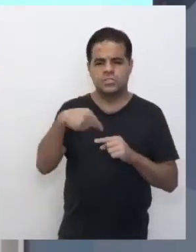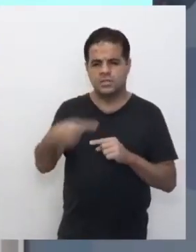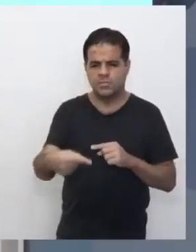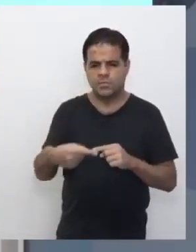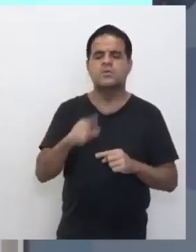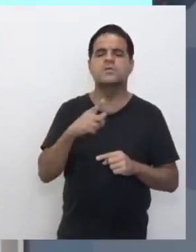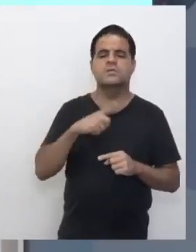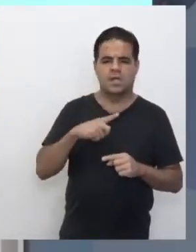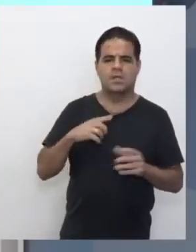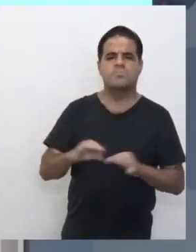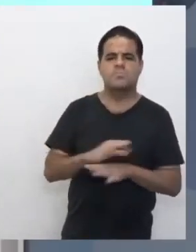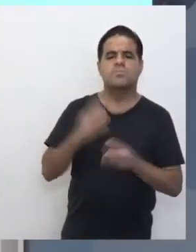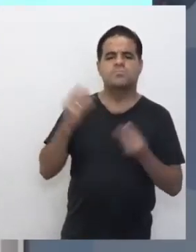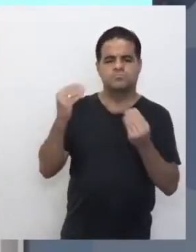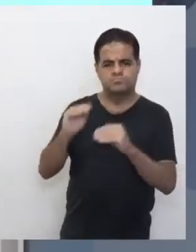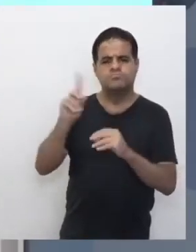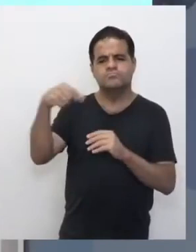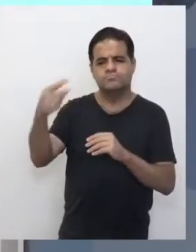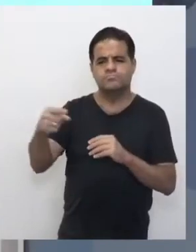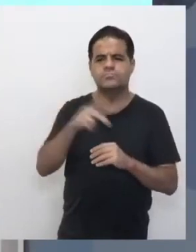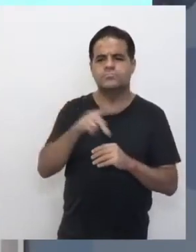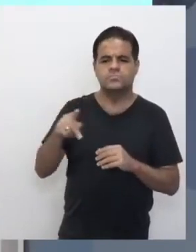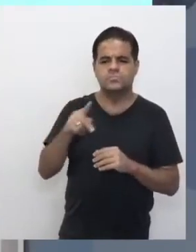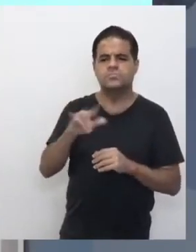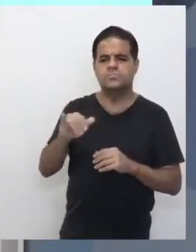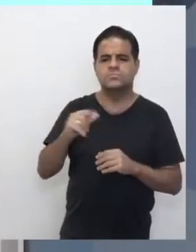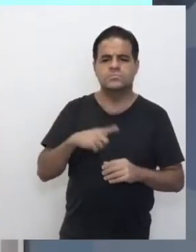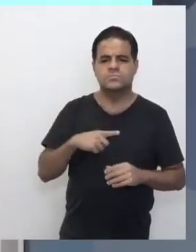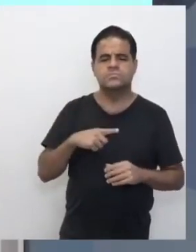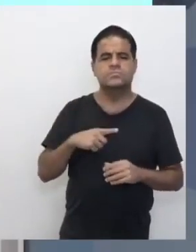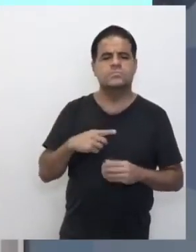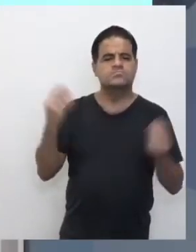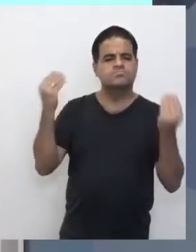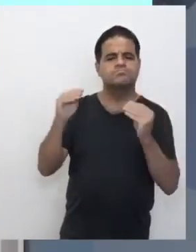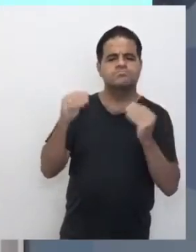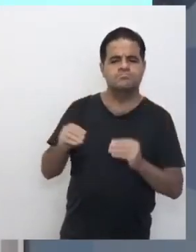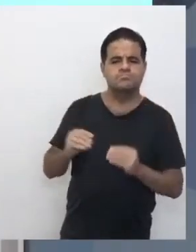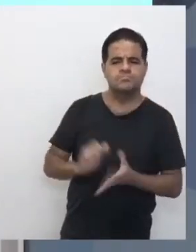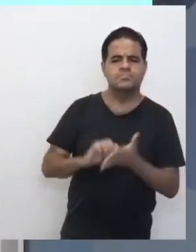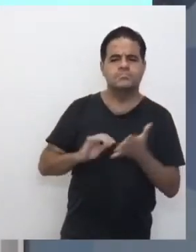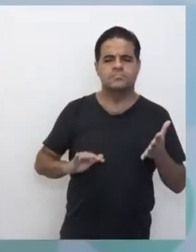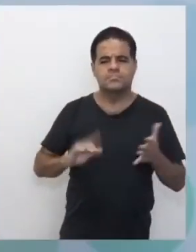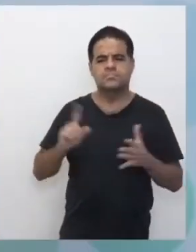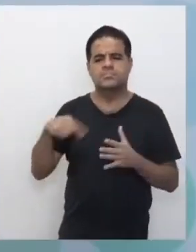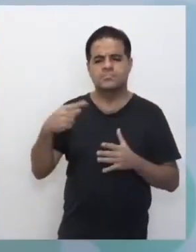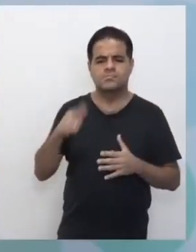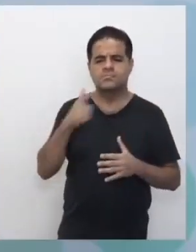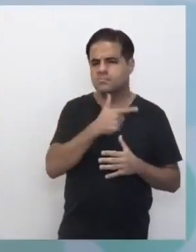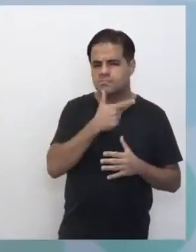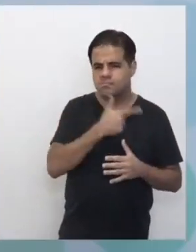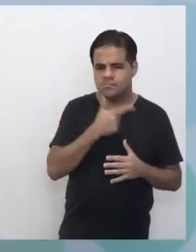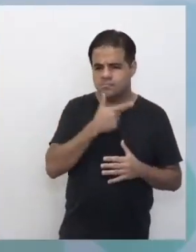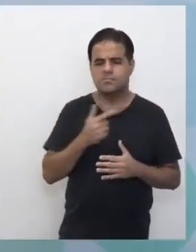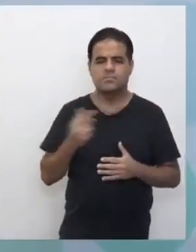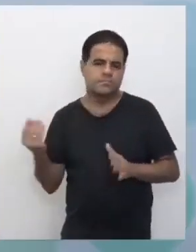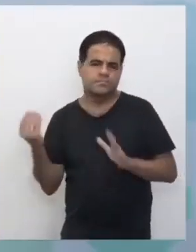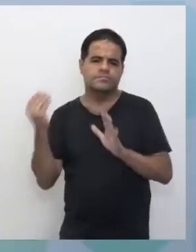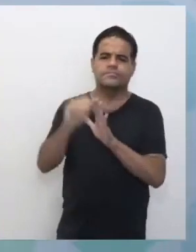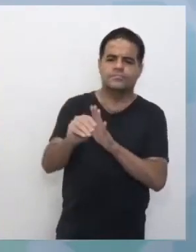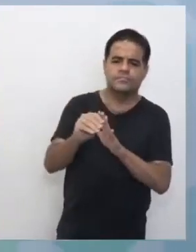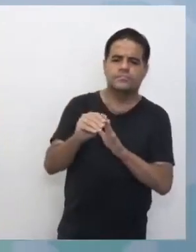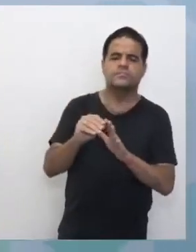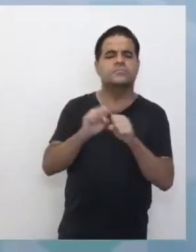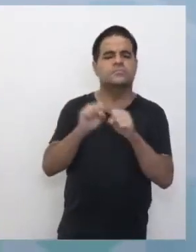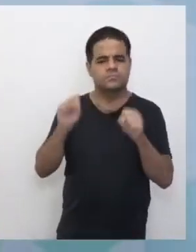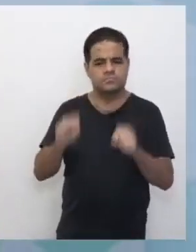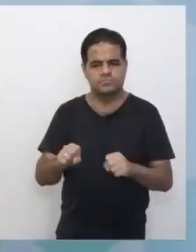ali, e até daqui a pouco os professores vão poder também colocar essas tarefas, né, João? Isso, daqui a pouquinho vocês vão conseguir inserir essas tarefas no